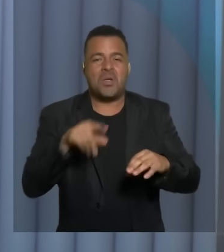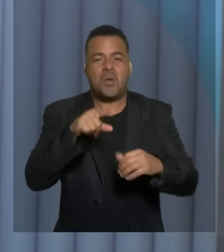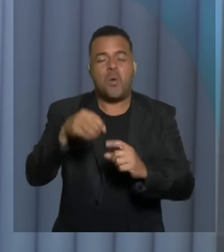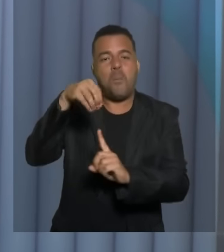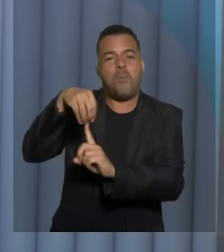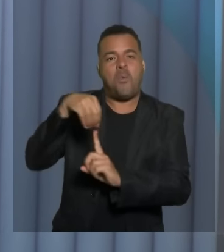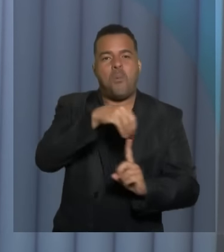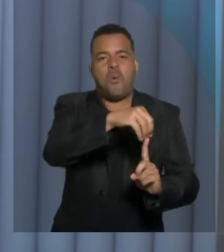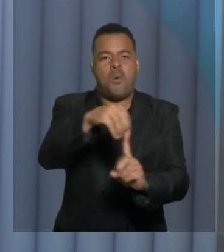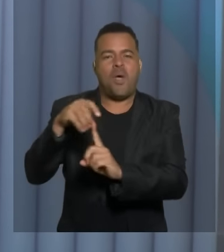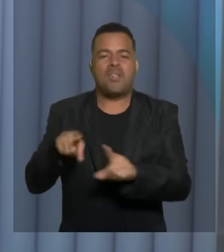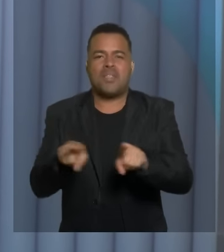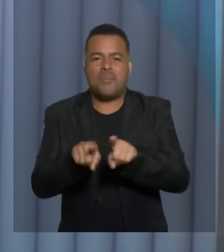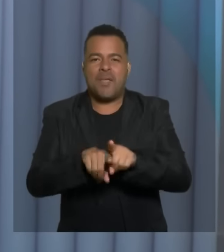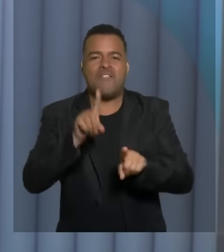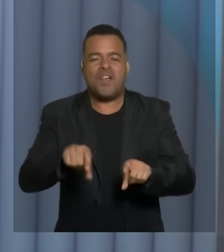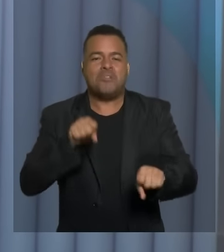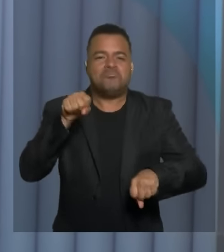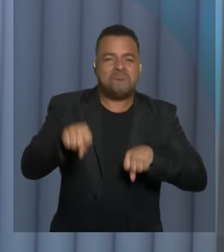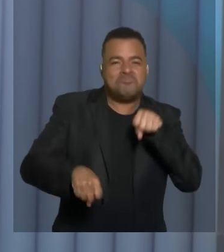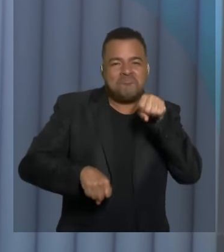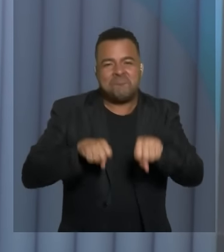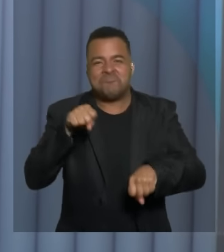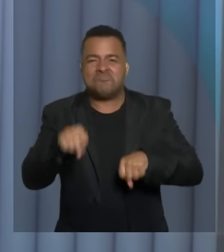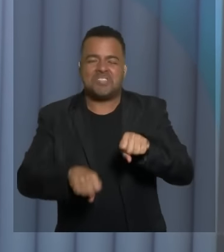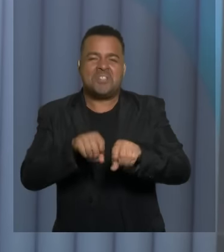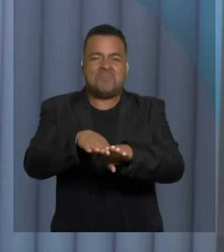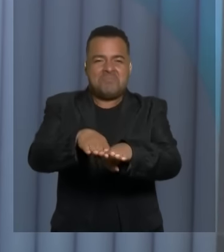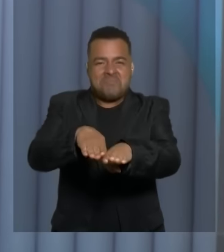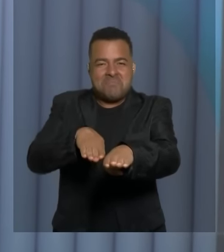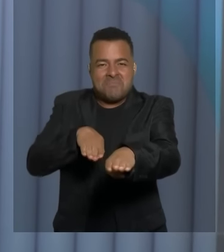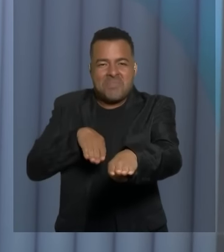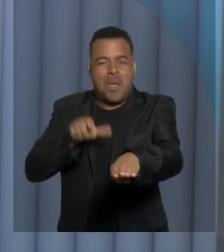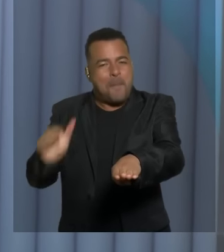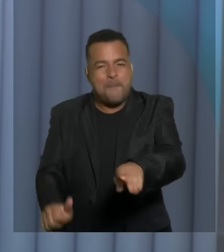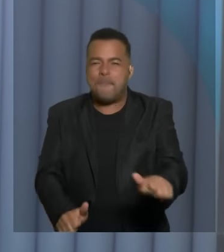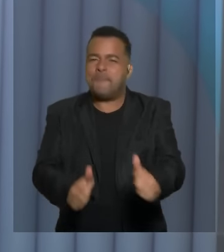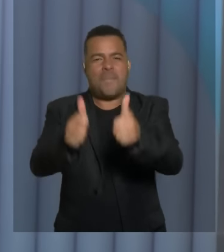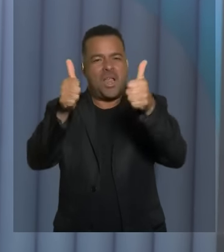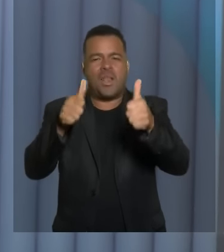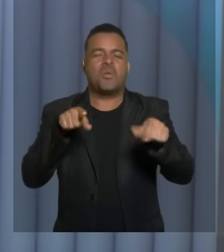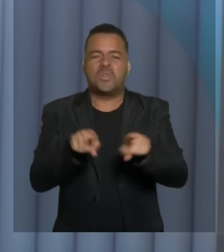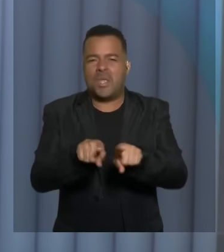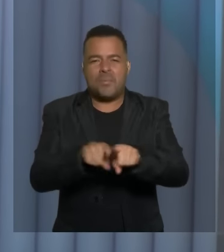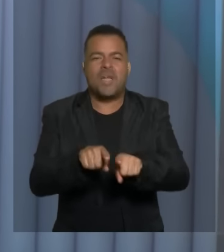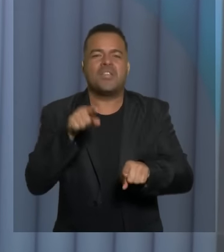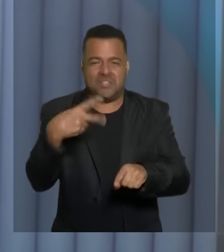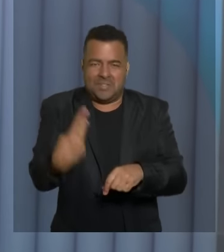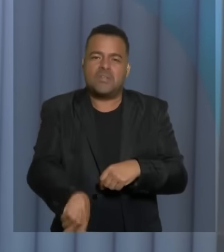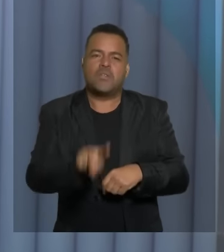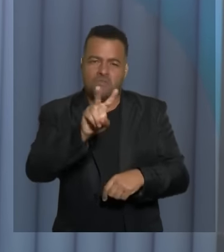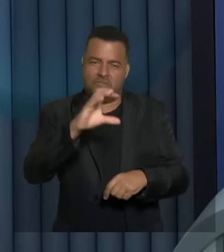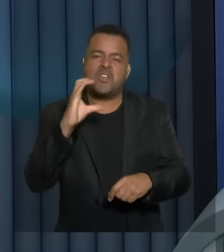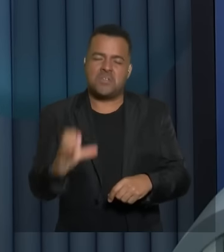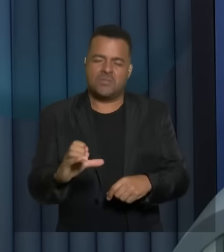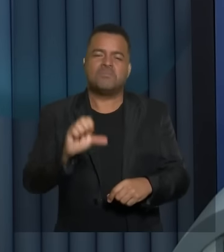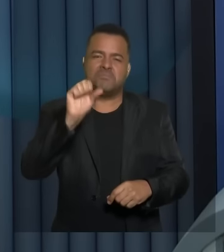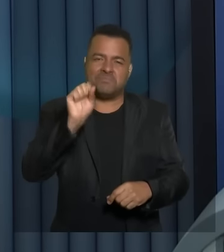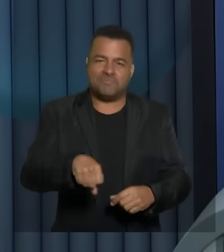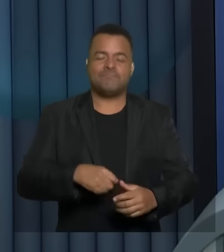nós vamos criar ciclovias, passeios estáveis e melhorar a mobilidade urbana em Vitória da Conquista.